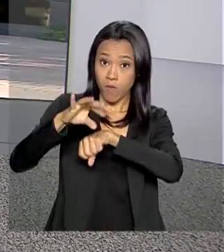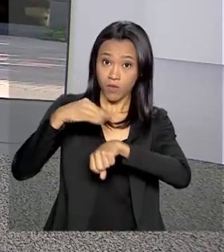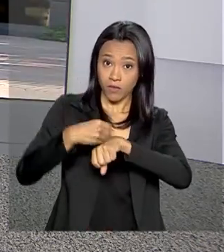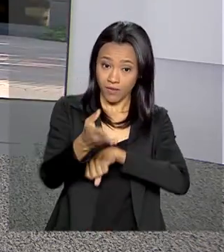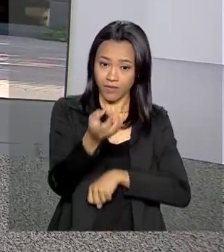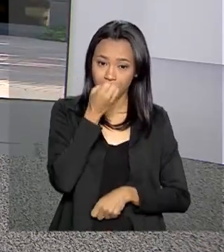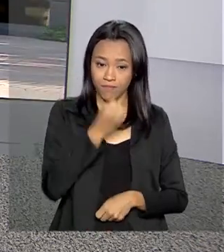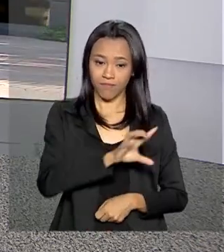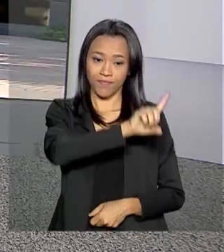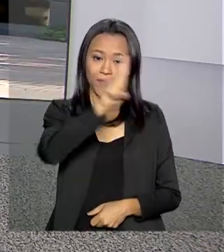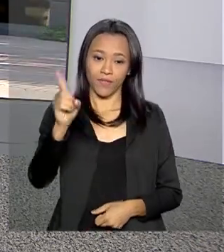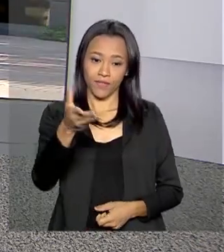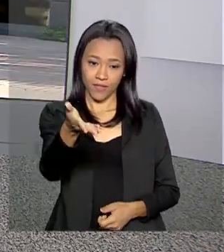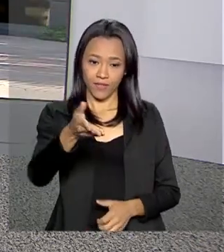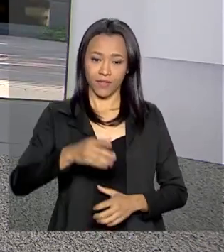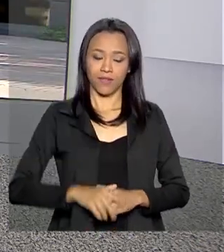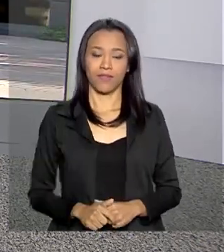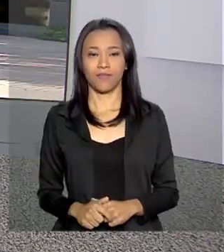bom dia para você.